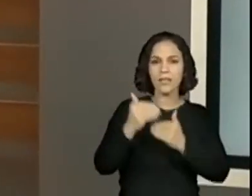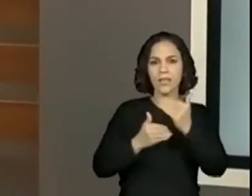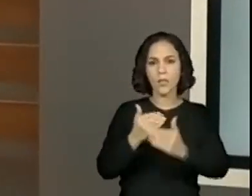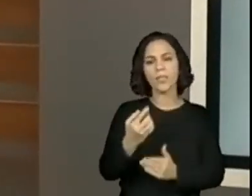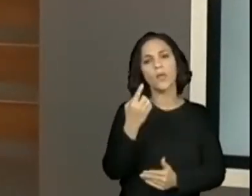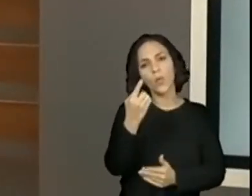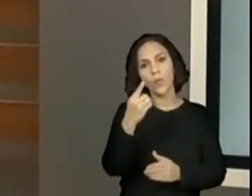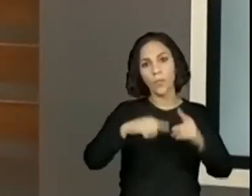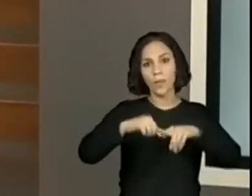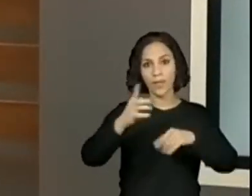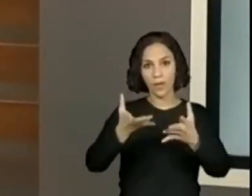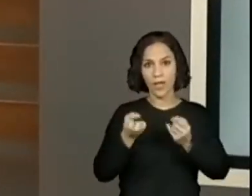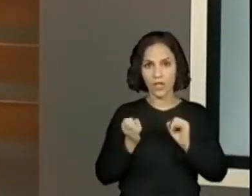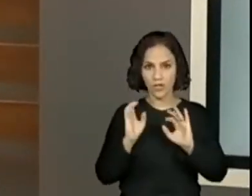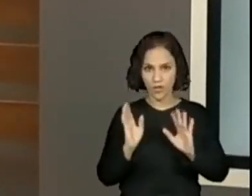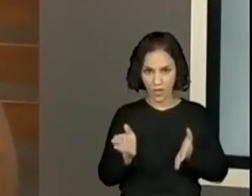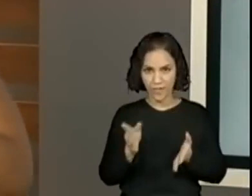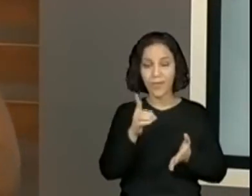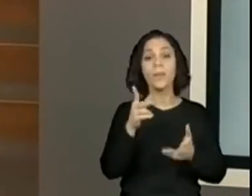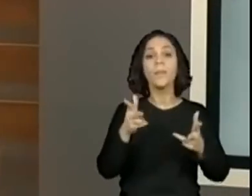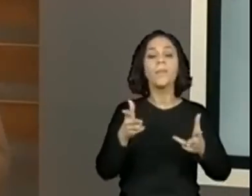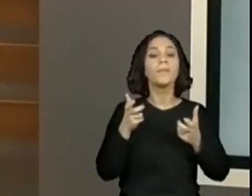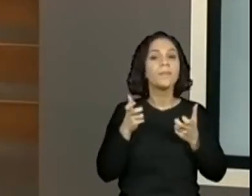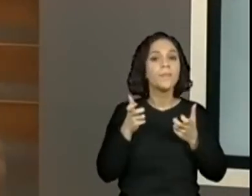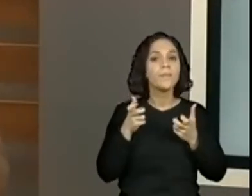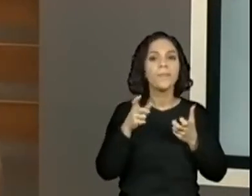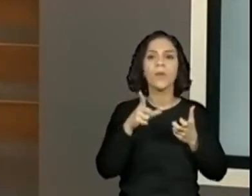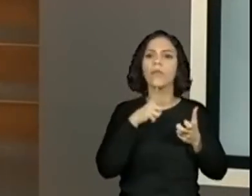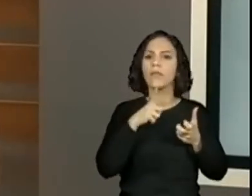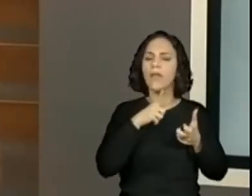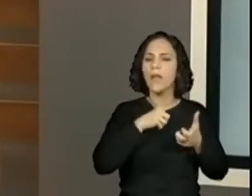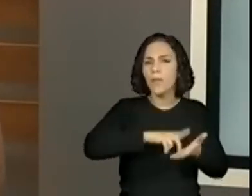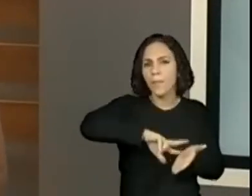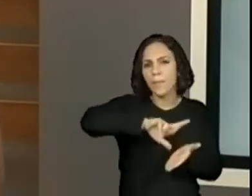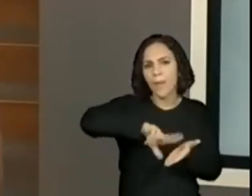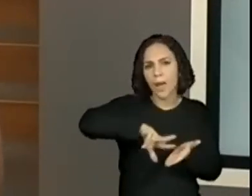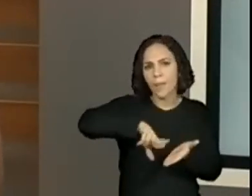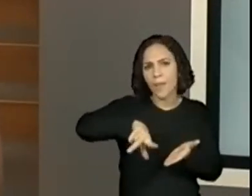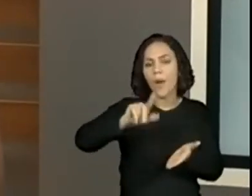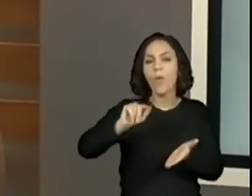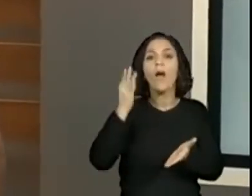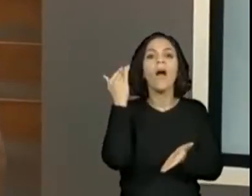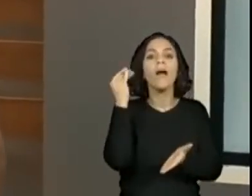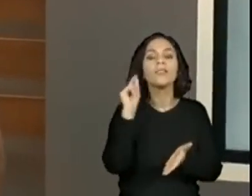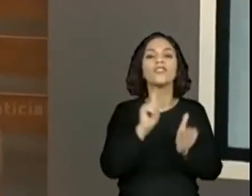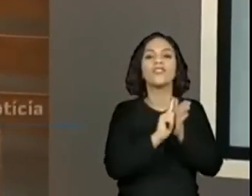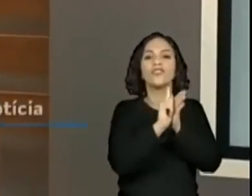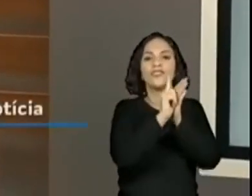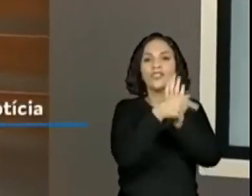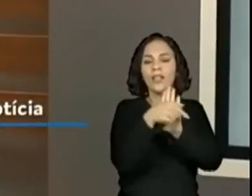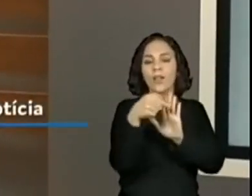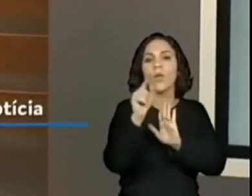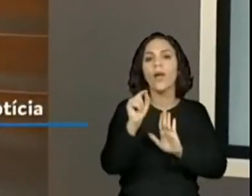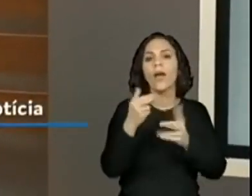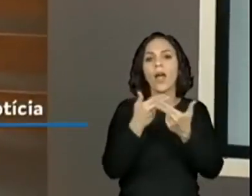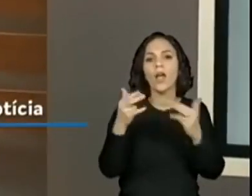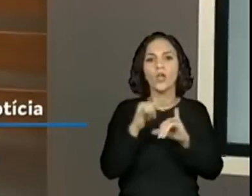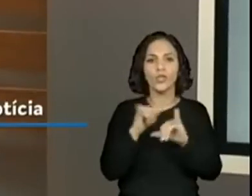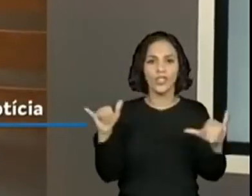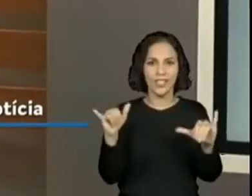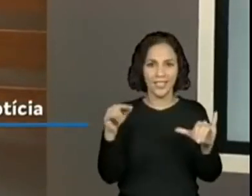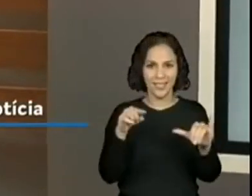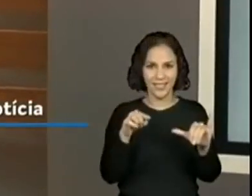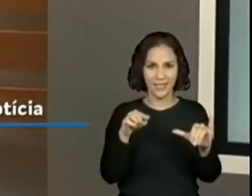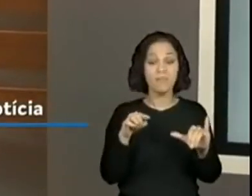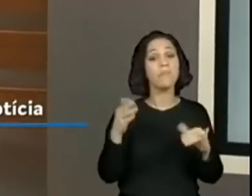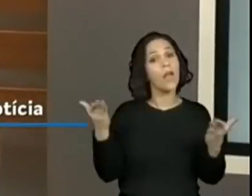quem já estava com material, vocês viram que nós trabalhamos muito em torno do gênero notícia. Então, nós vamos continuar também com